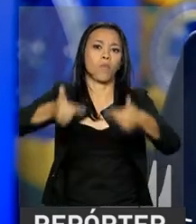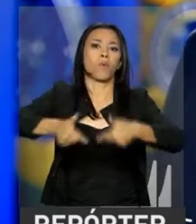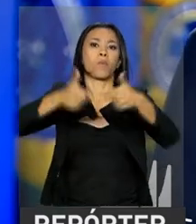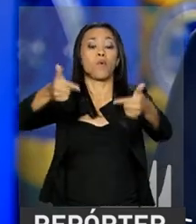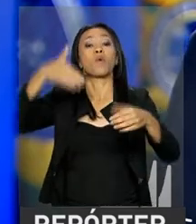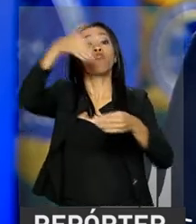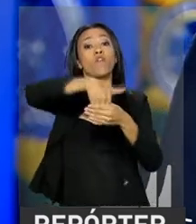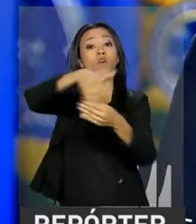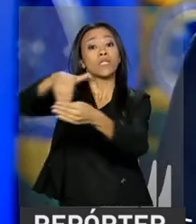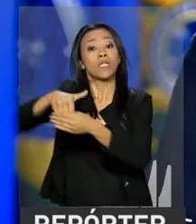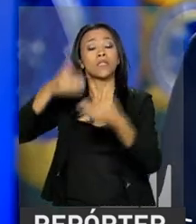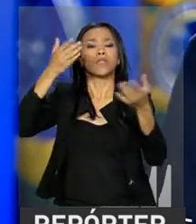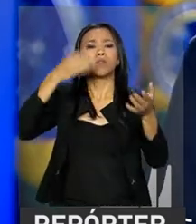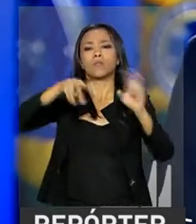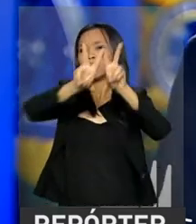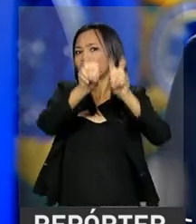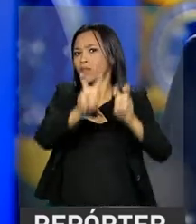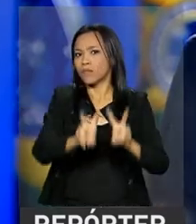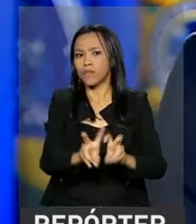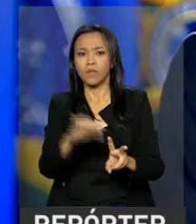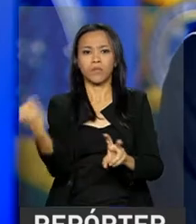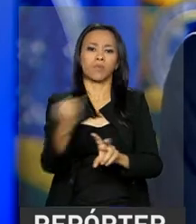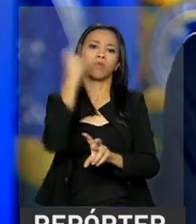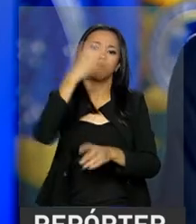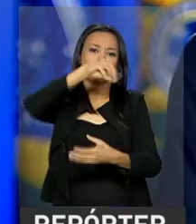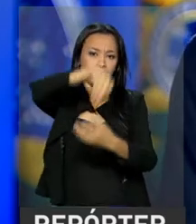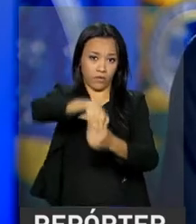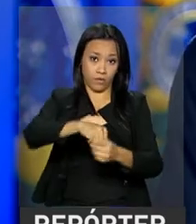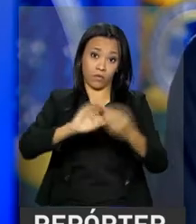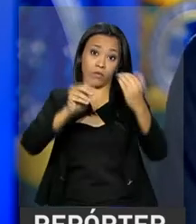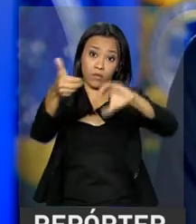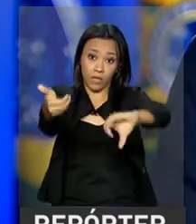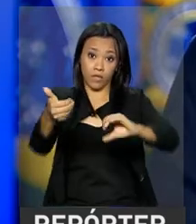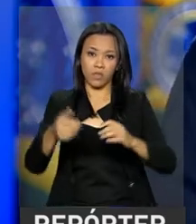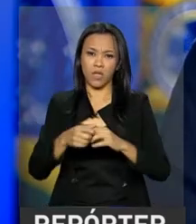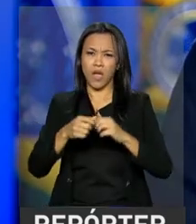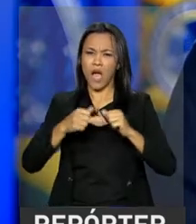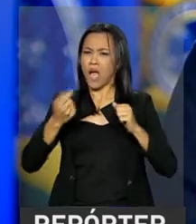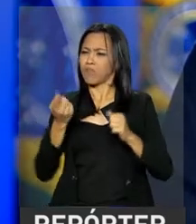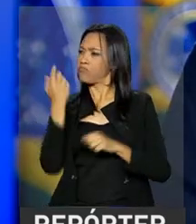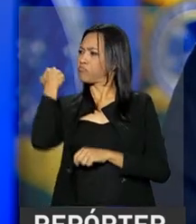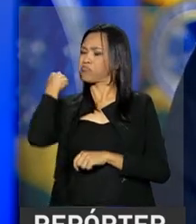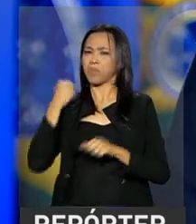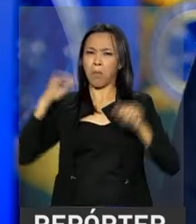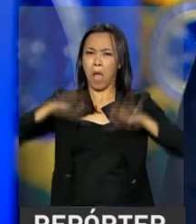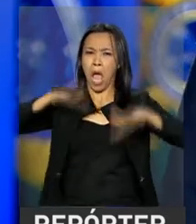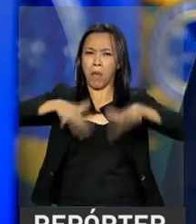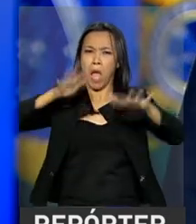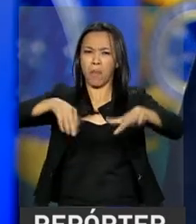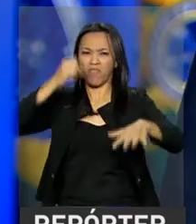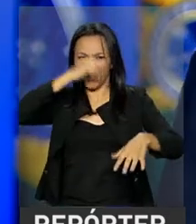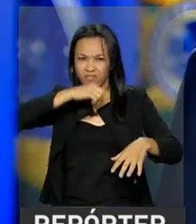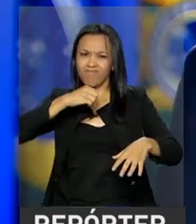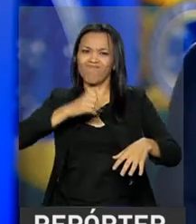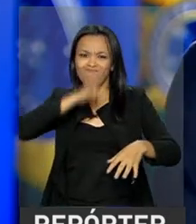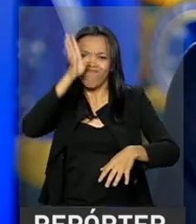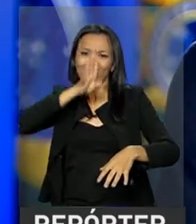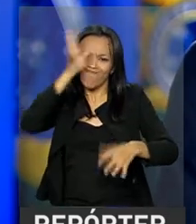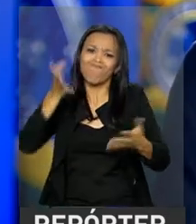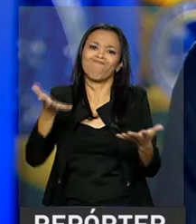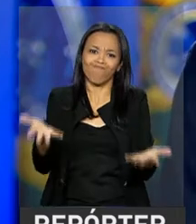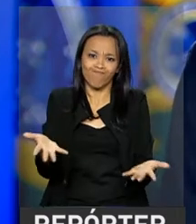importantíssimas no Congresso Nacional. As manifestações ocorreram com exageros, mas